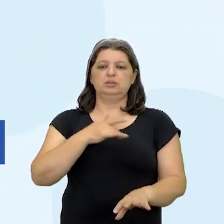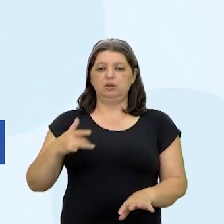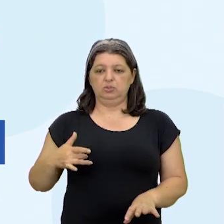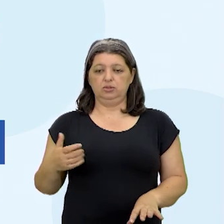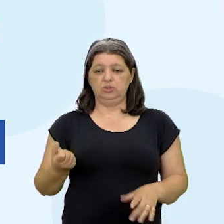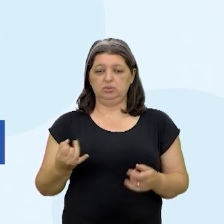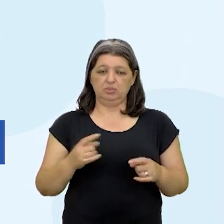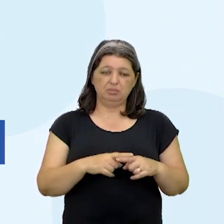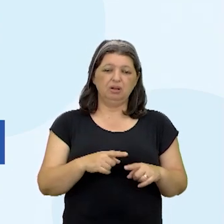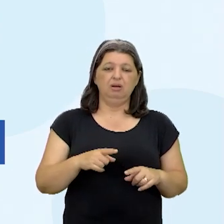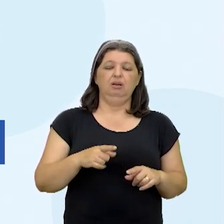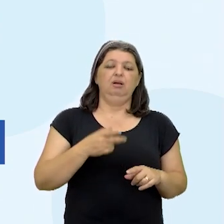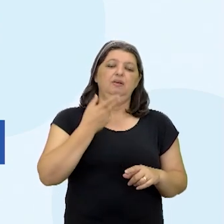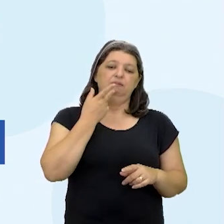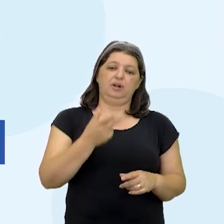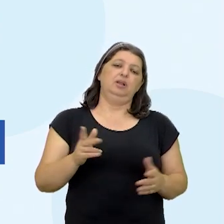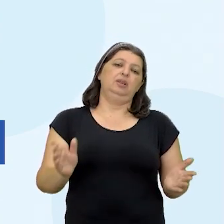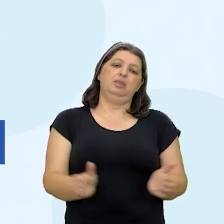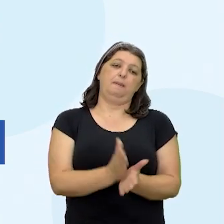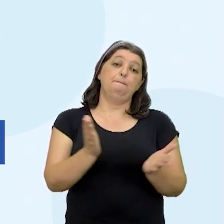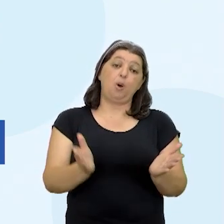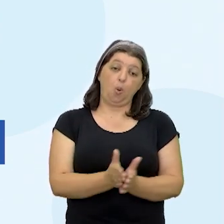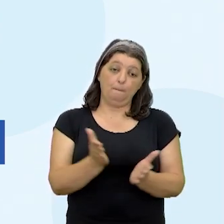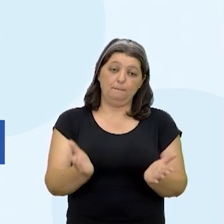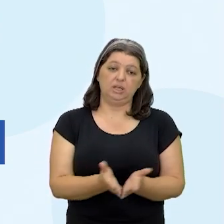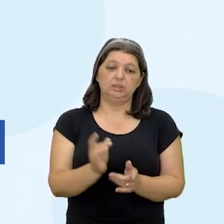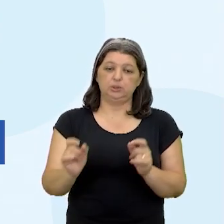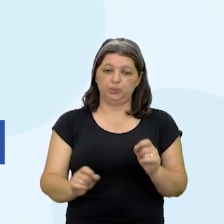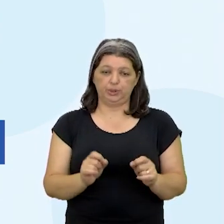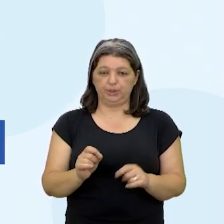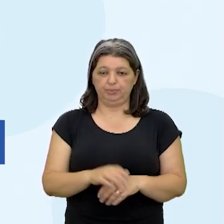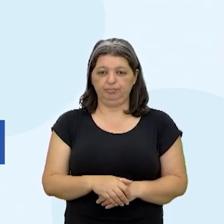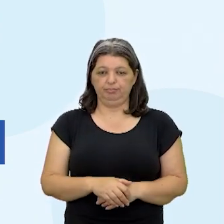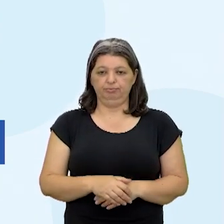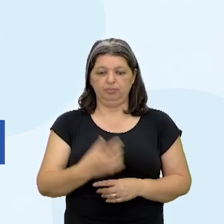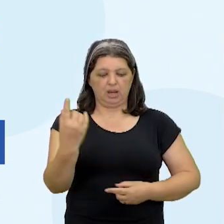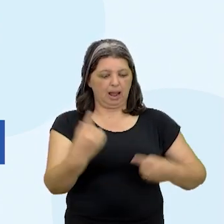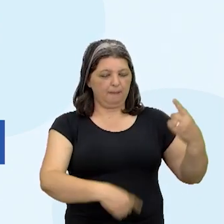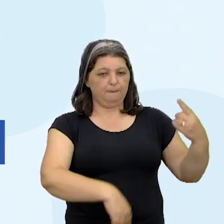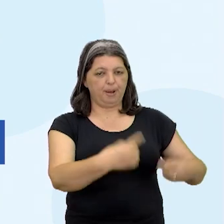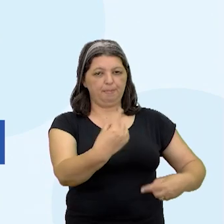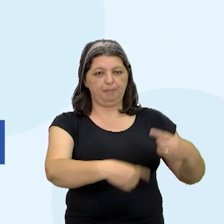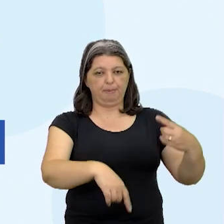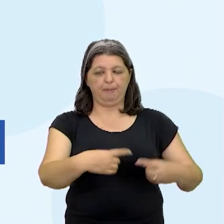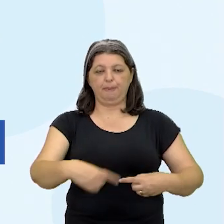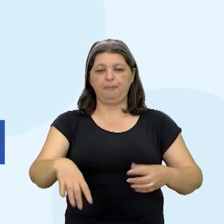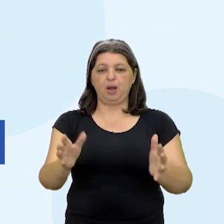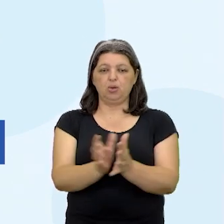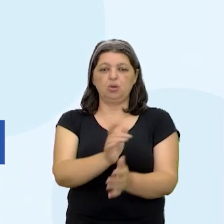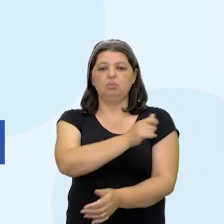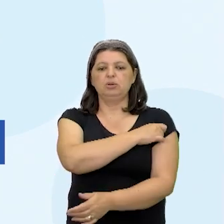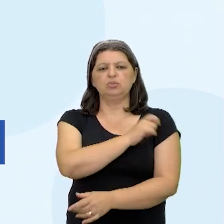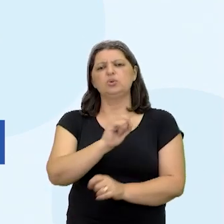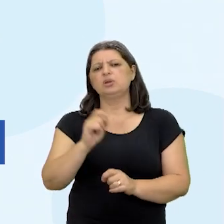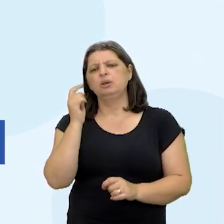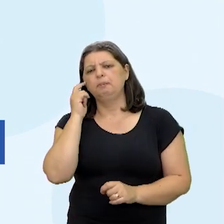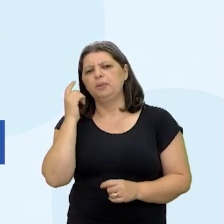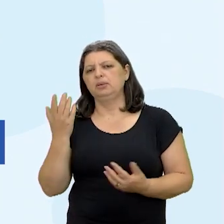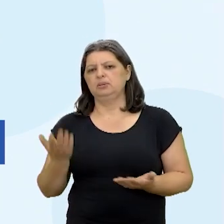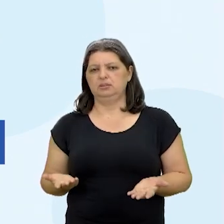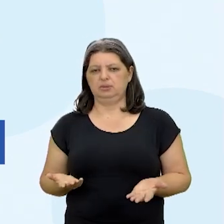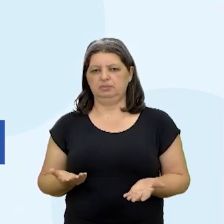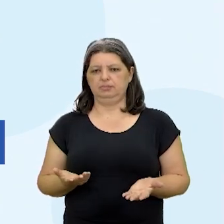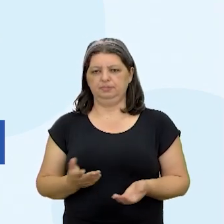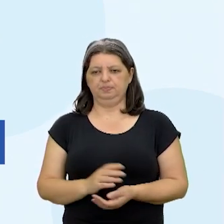profundamente a pobreza. e aí rola, de repente, um debate bacana com os estudantes sobre o que eles pensam disso.